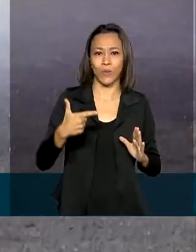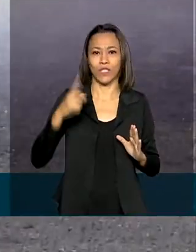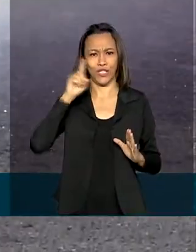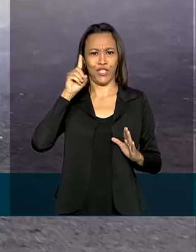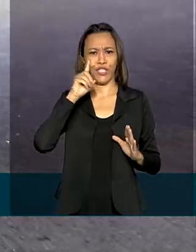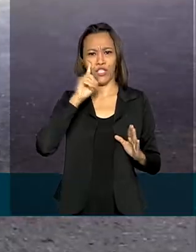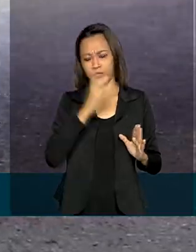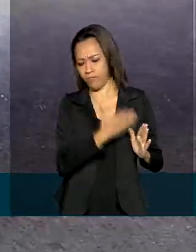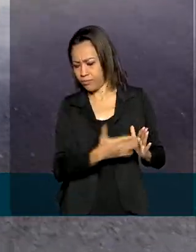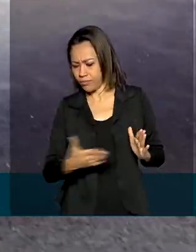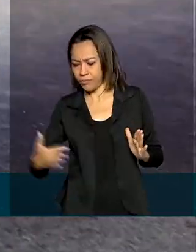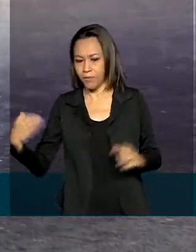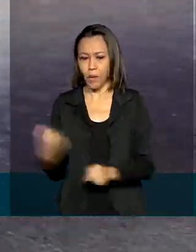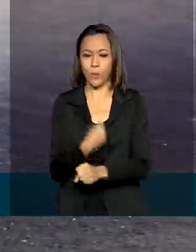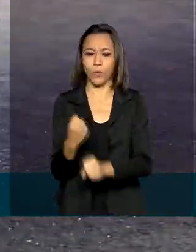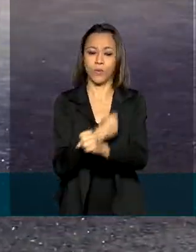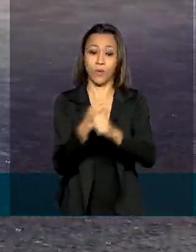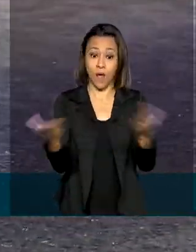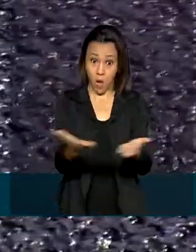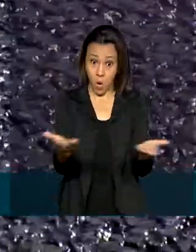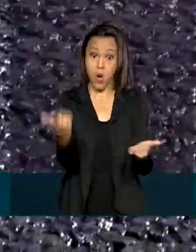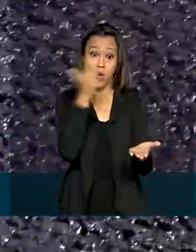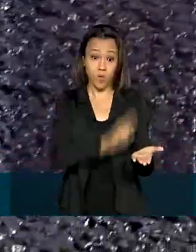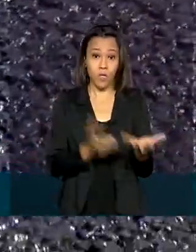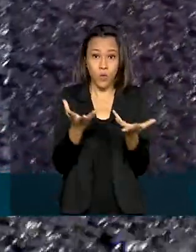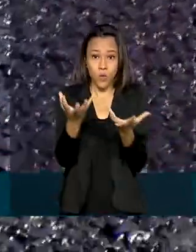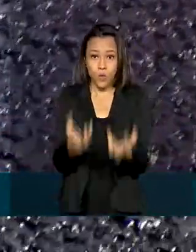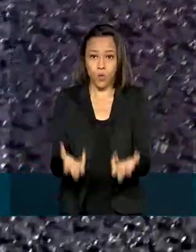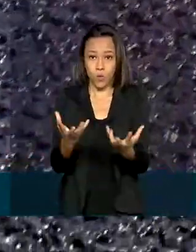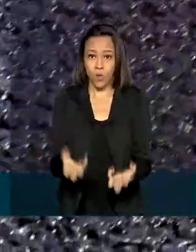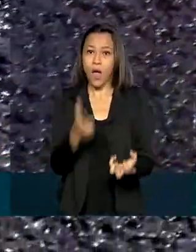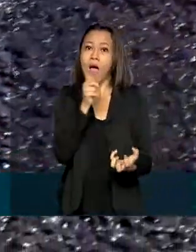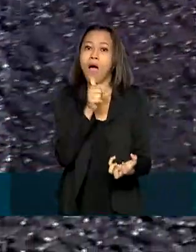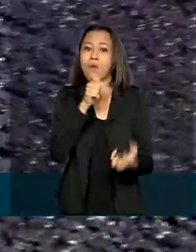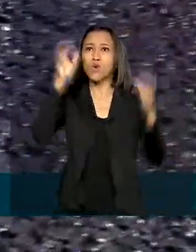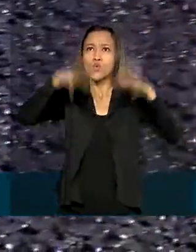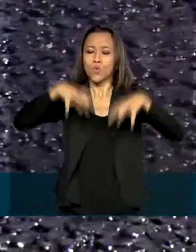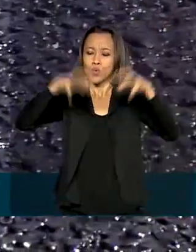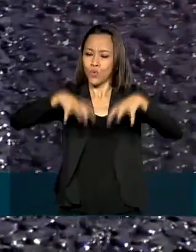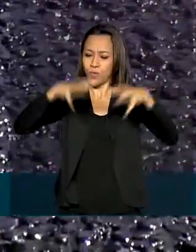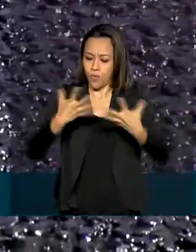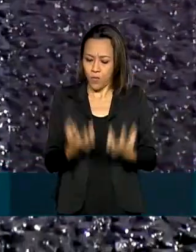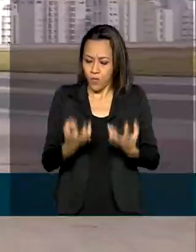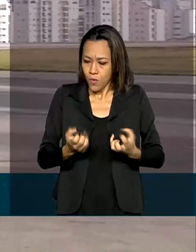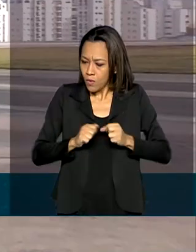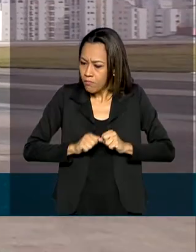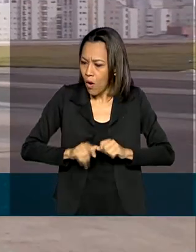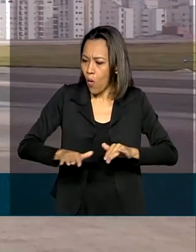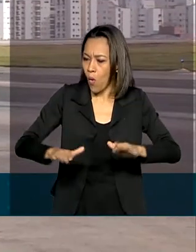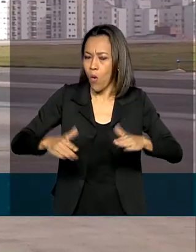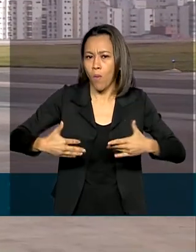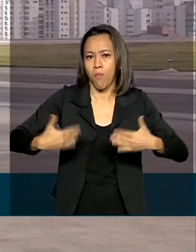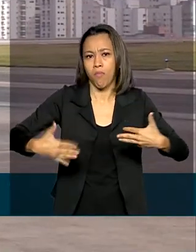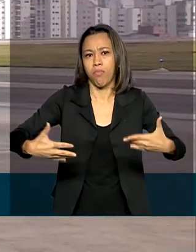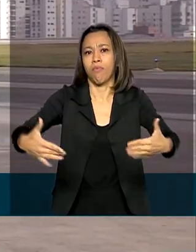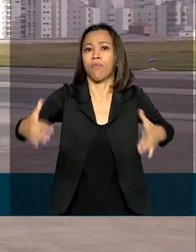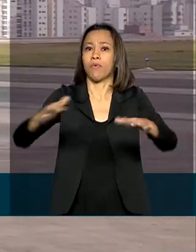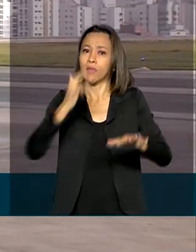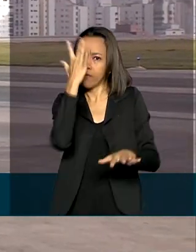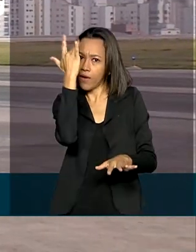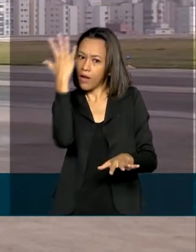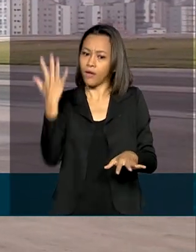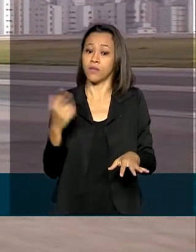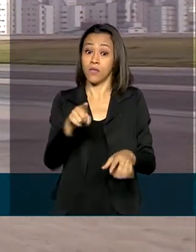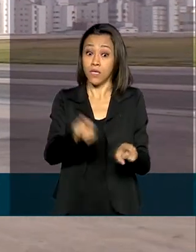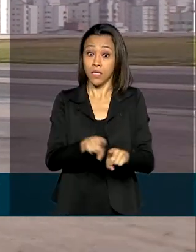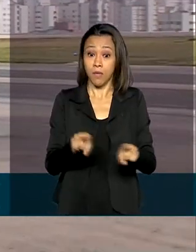agora a pista tem mais capacidade de drenagem, ou seja, a água da chuva escoa mais rápido. E tem também maior aderência